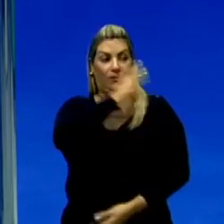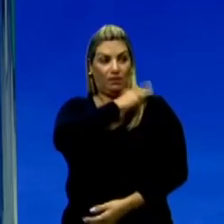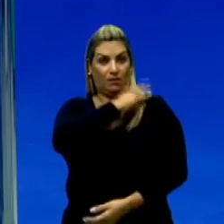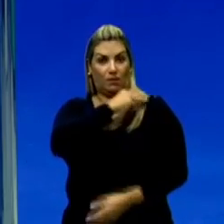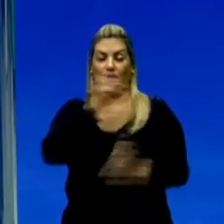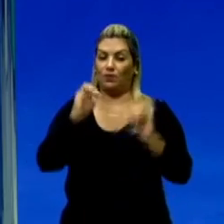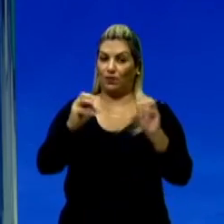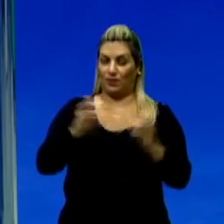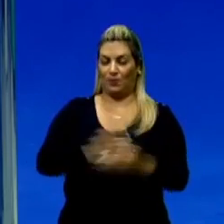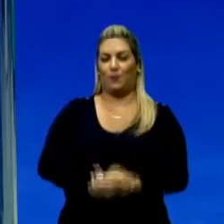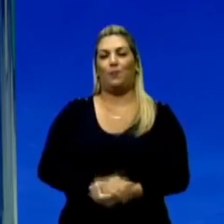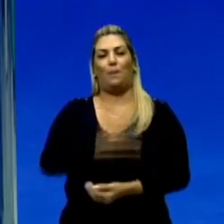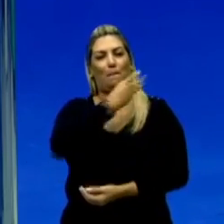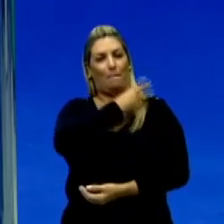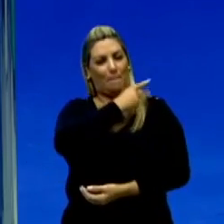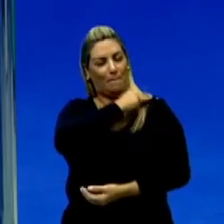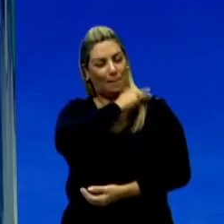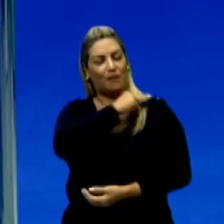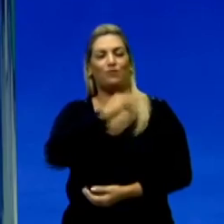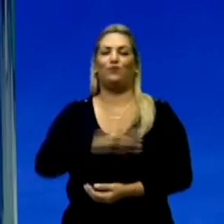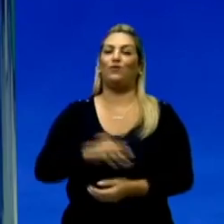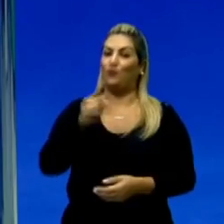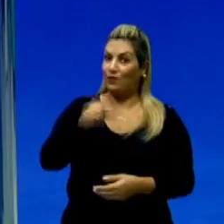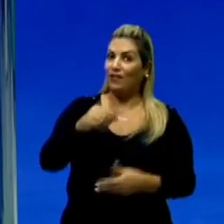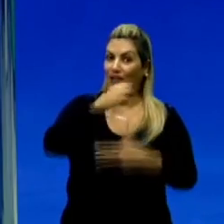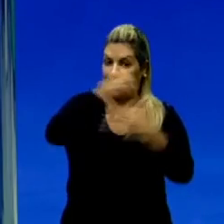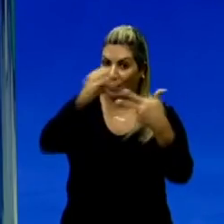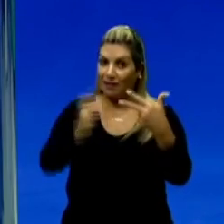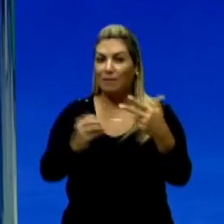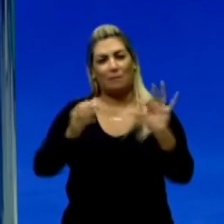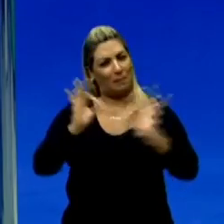você que está se preparando para o Enem.